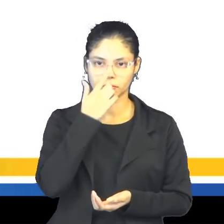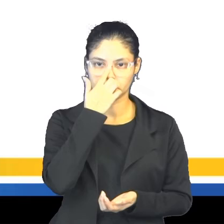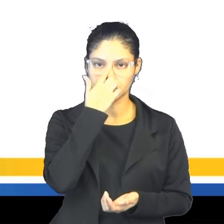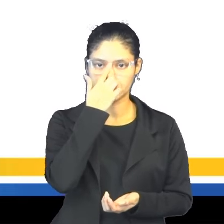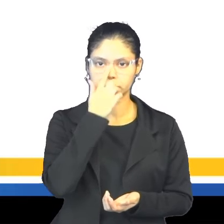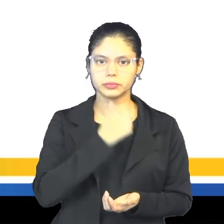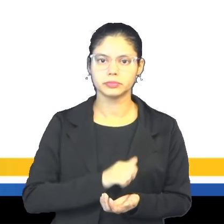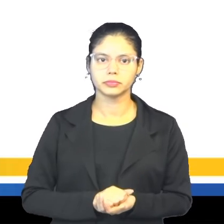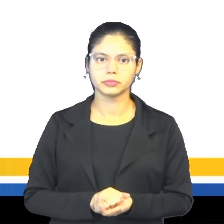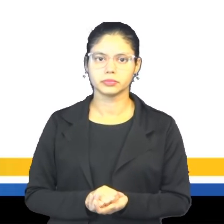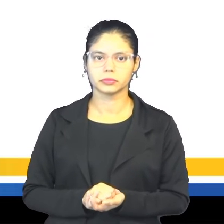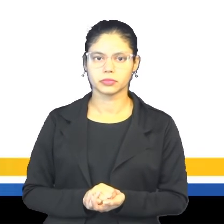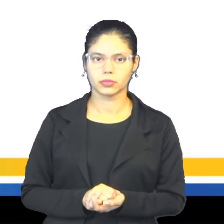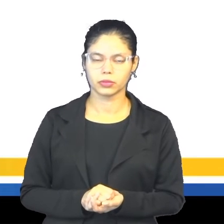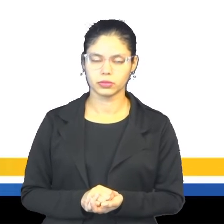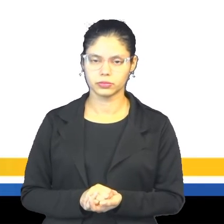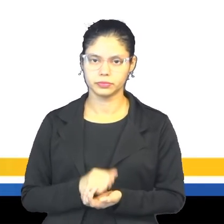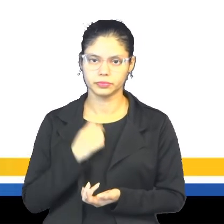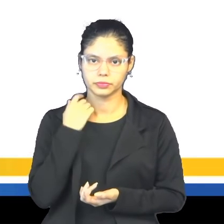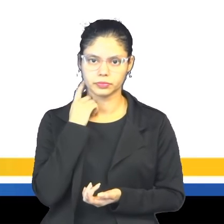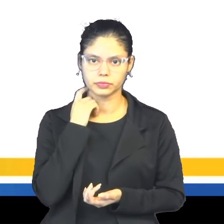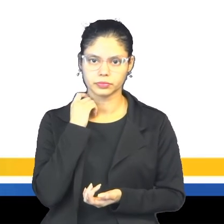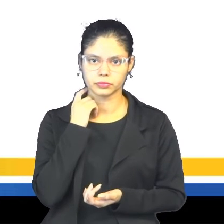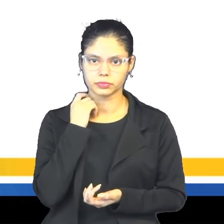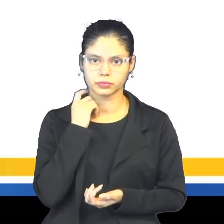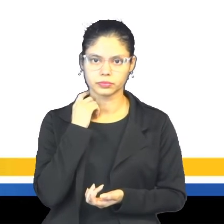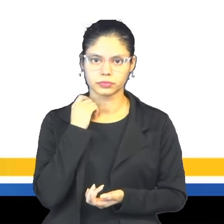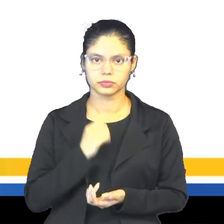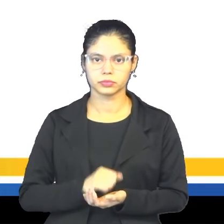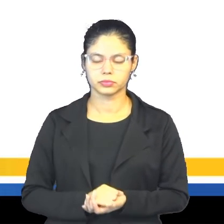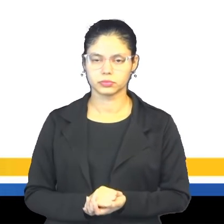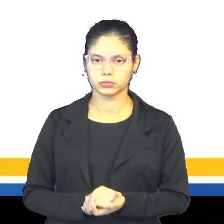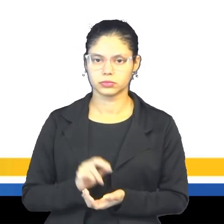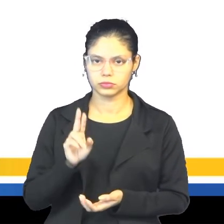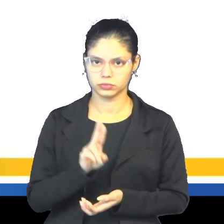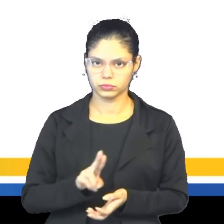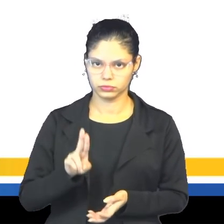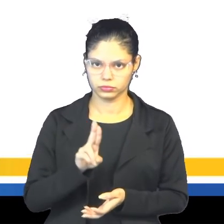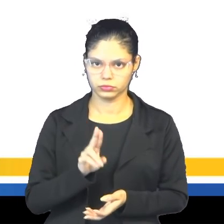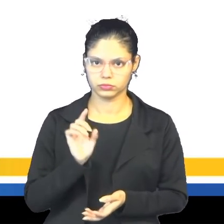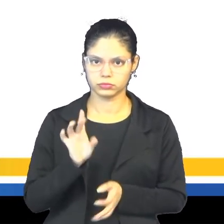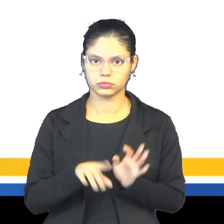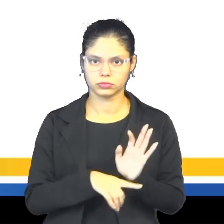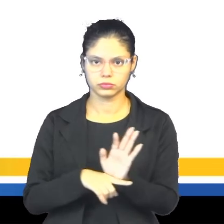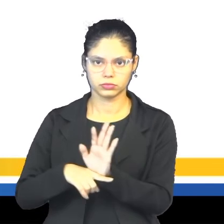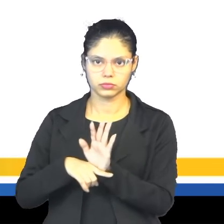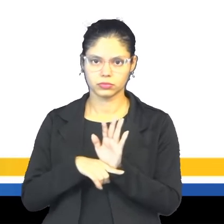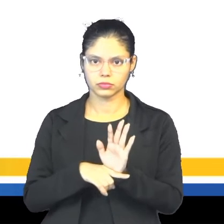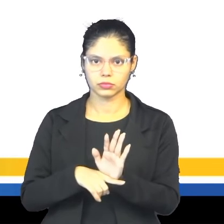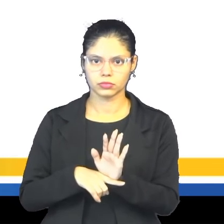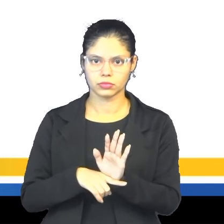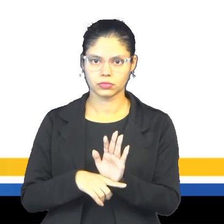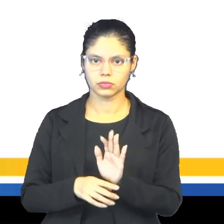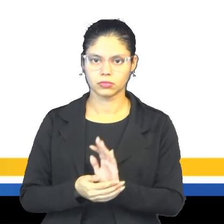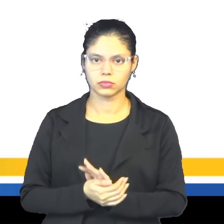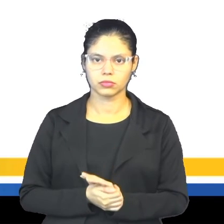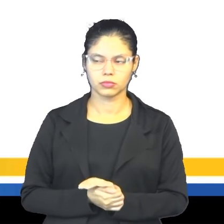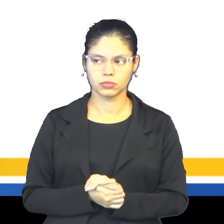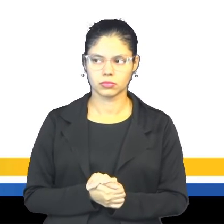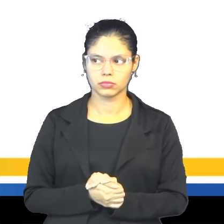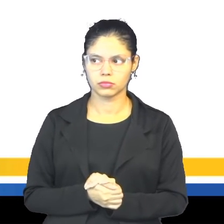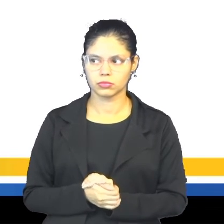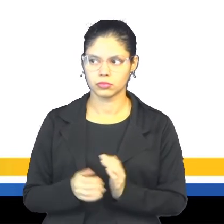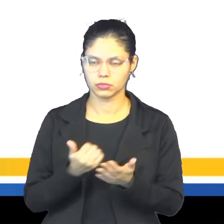viu. No caso, só, né, utilizando ali para indicar que é uma